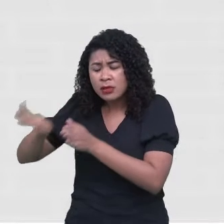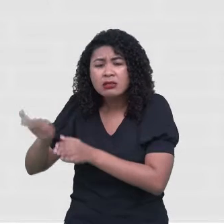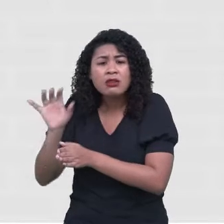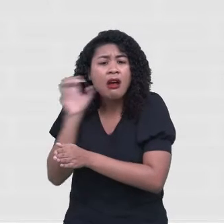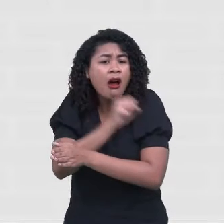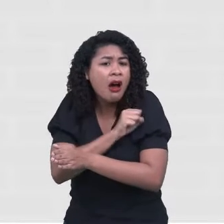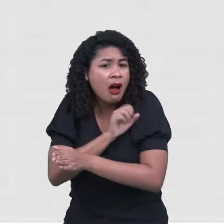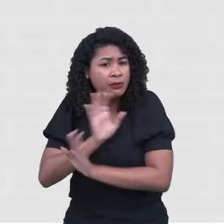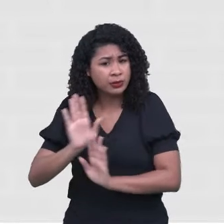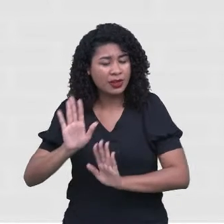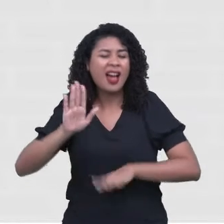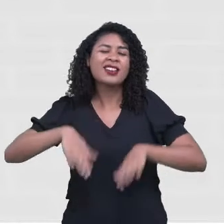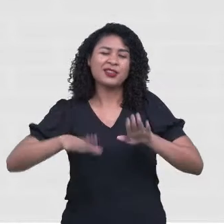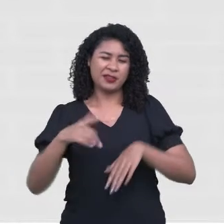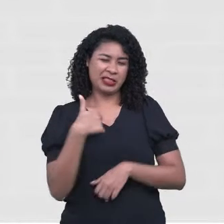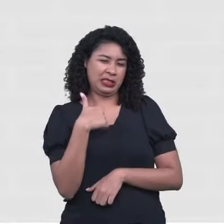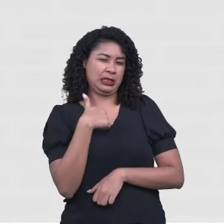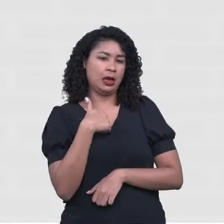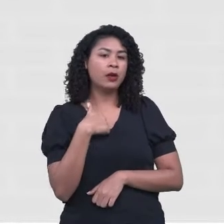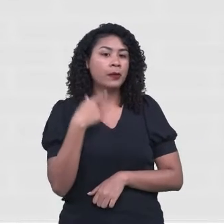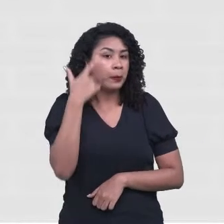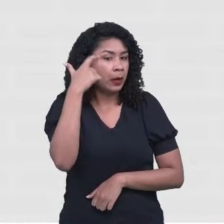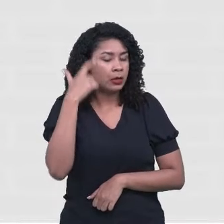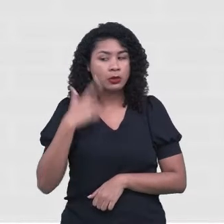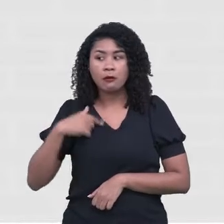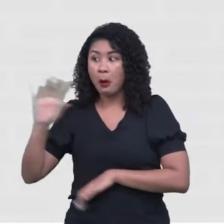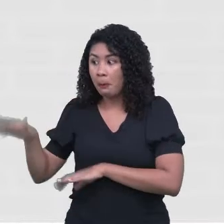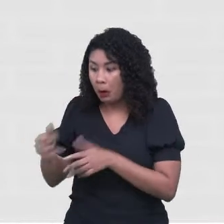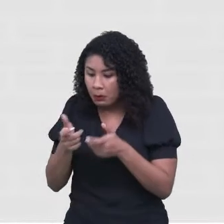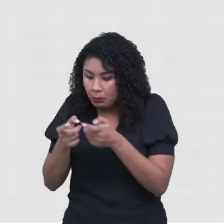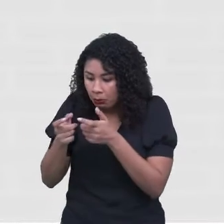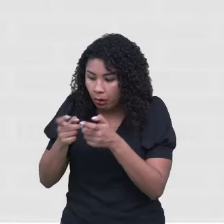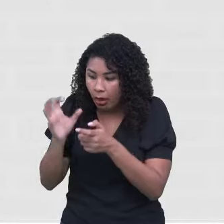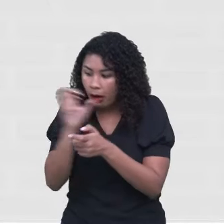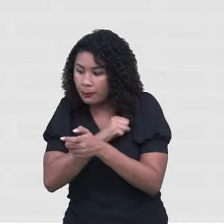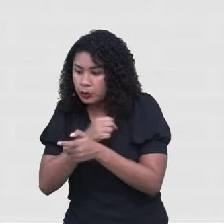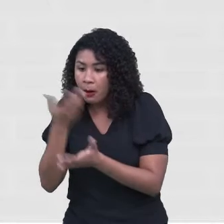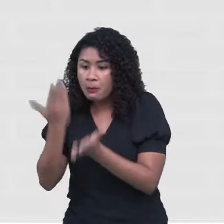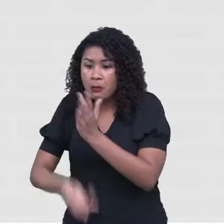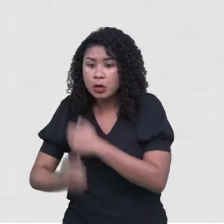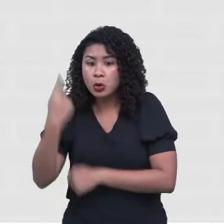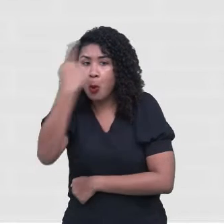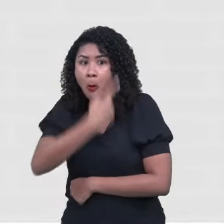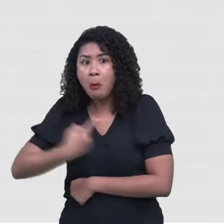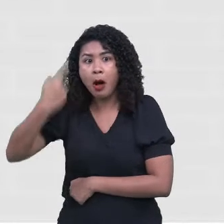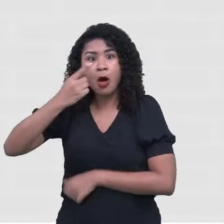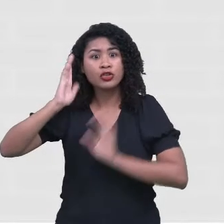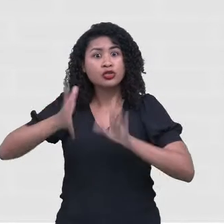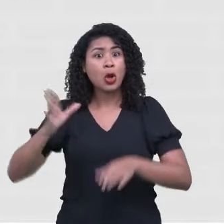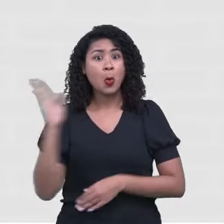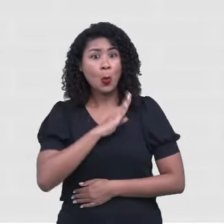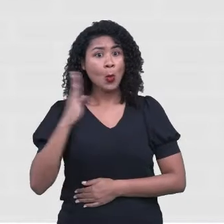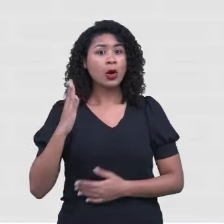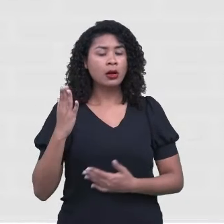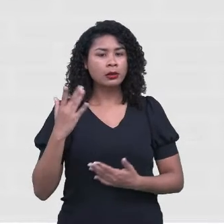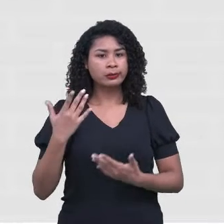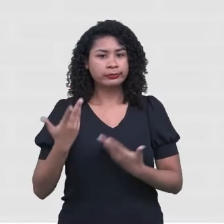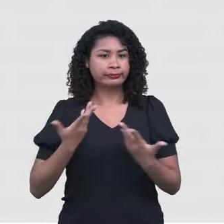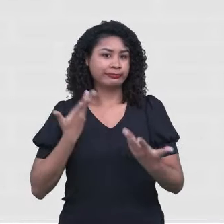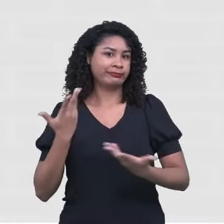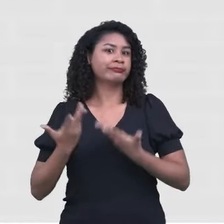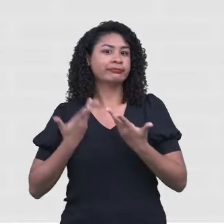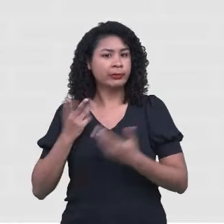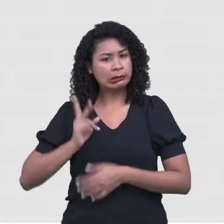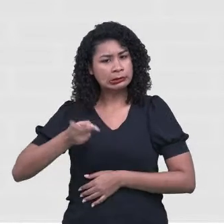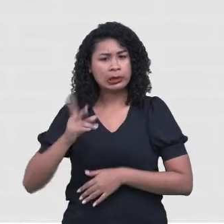mesmo, às vezes, vou dar uma olhada aqui rapidinho. Já passou meia hora, já passou uma hora você no celular. Vendo as redes